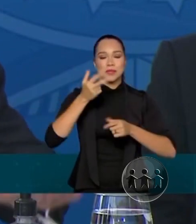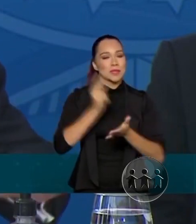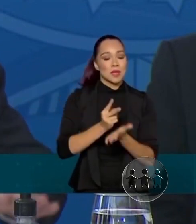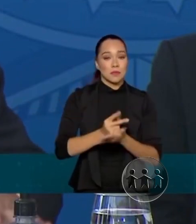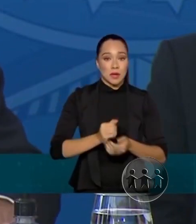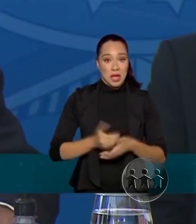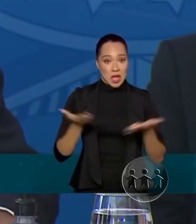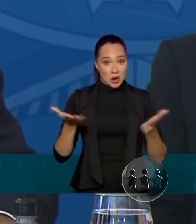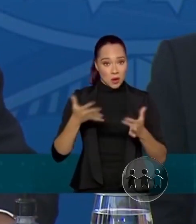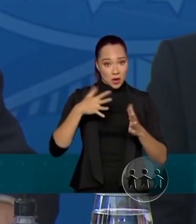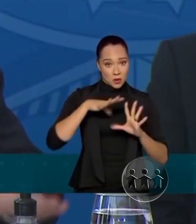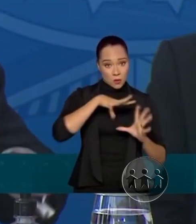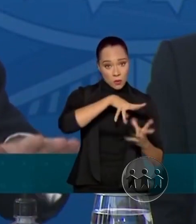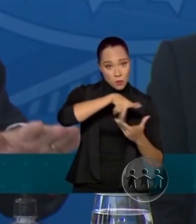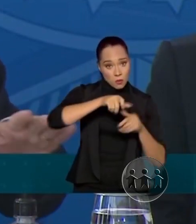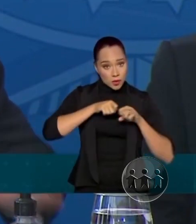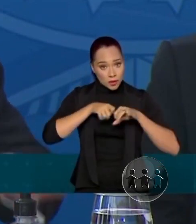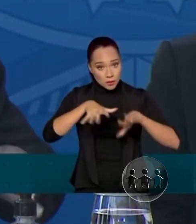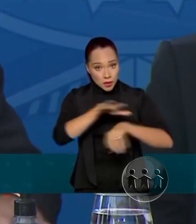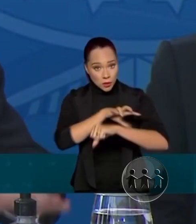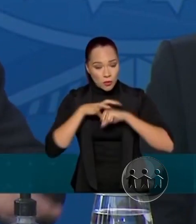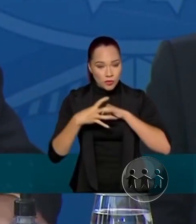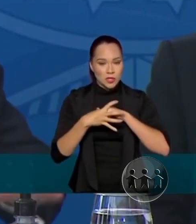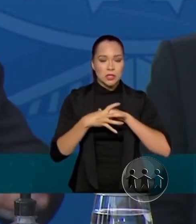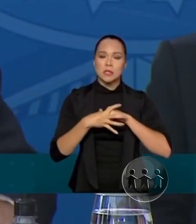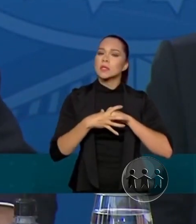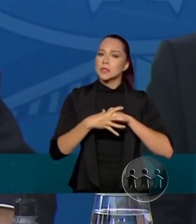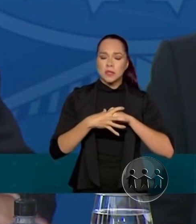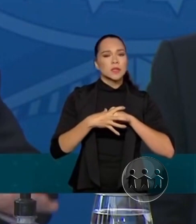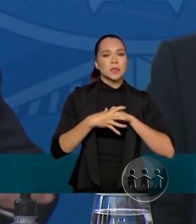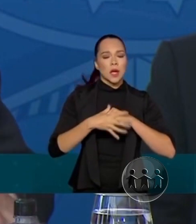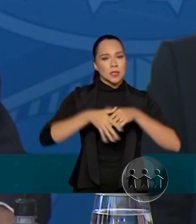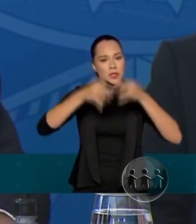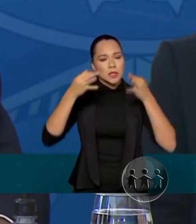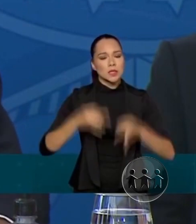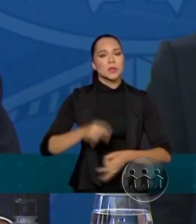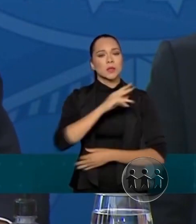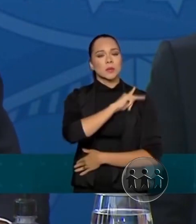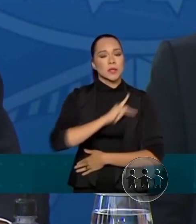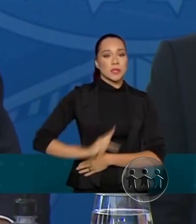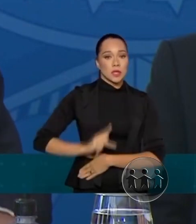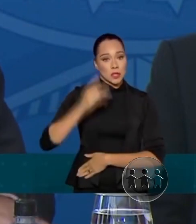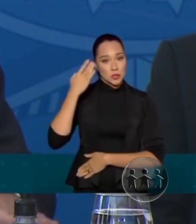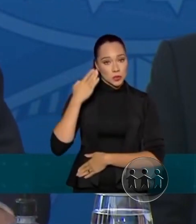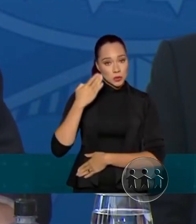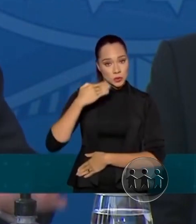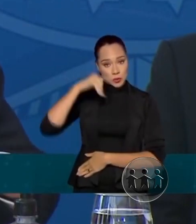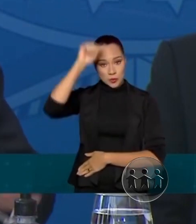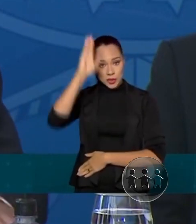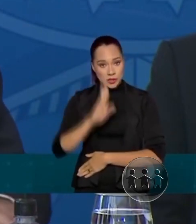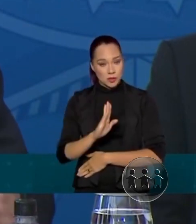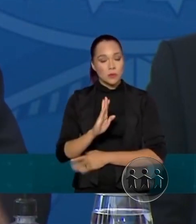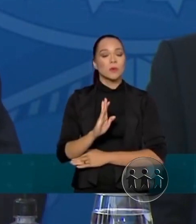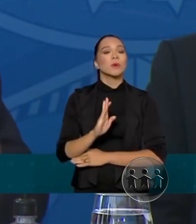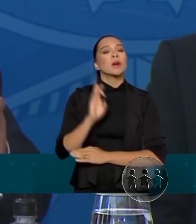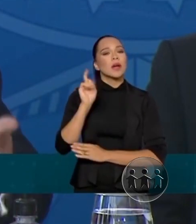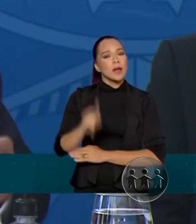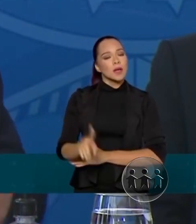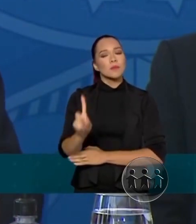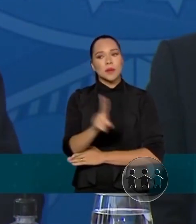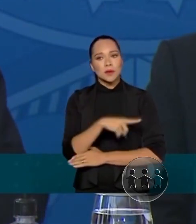pandemia da Covid-19, a determinação expressa do presidente da República é para que nós